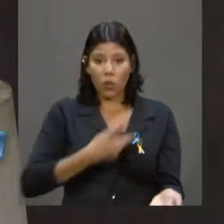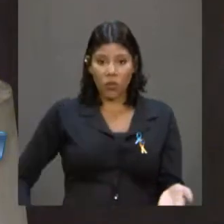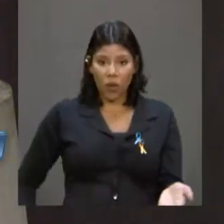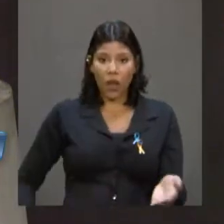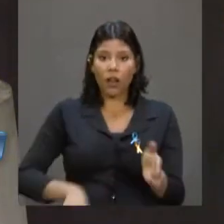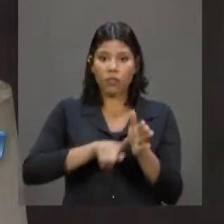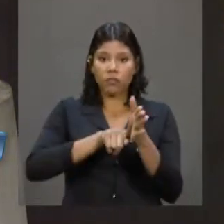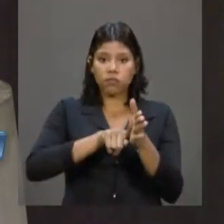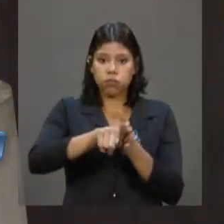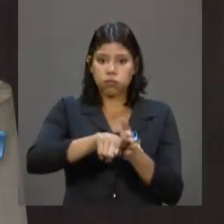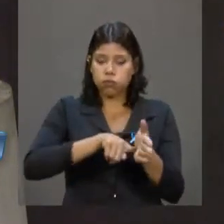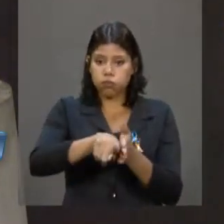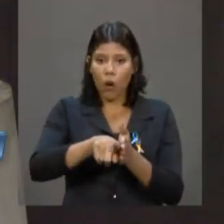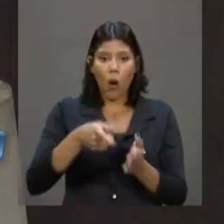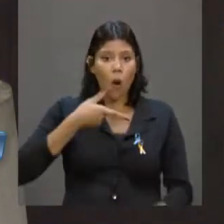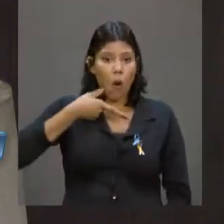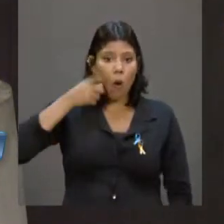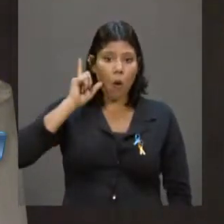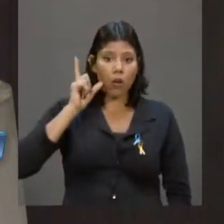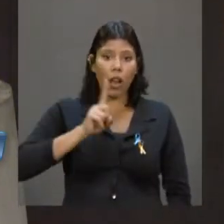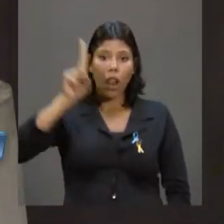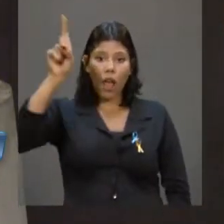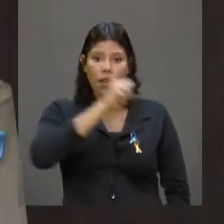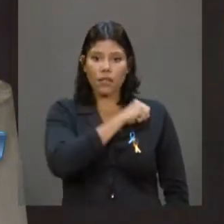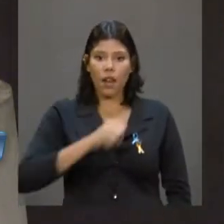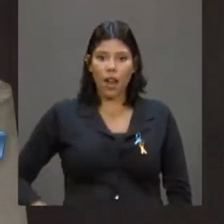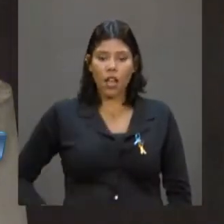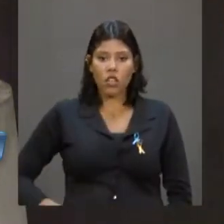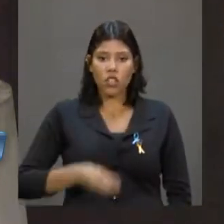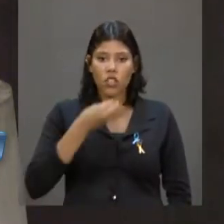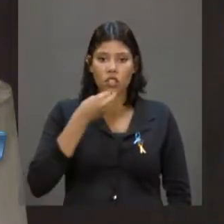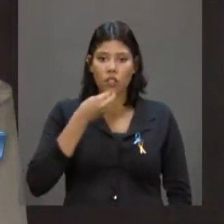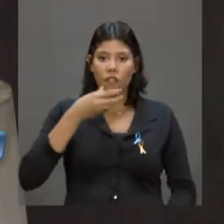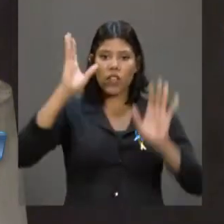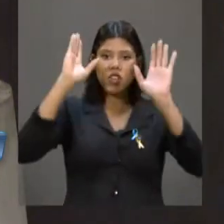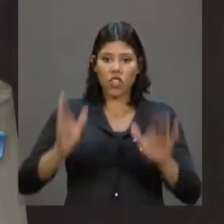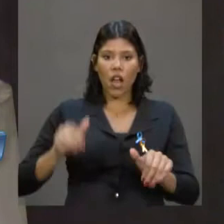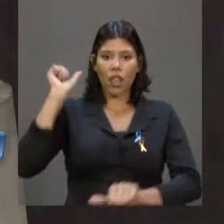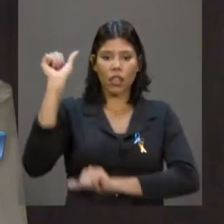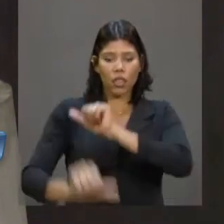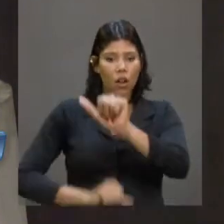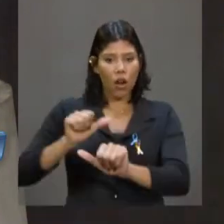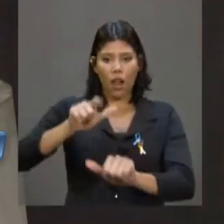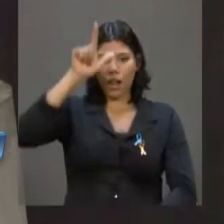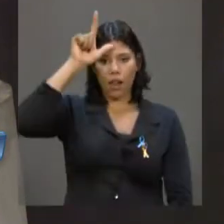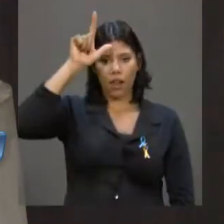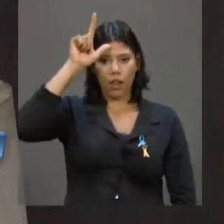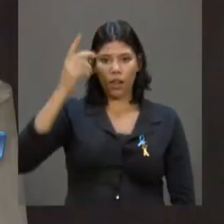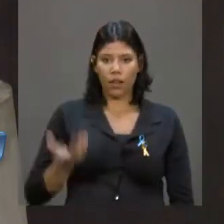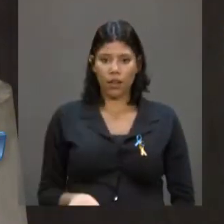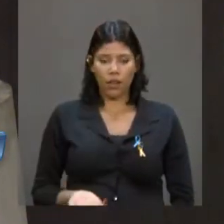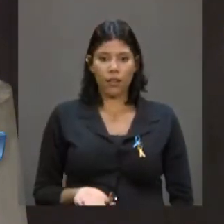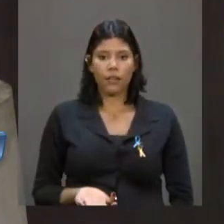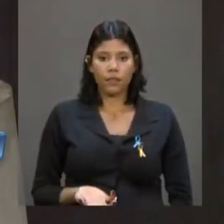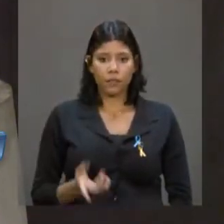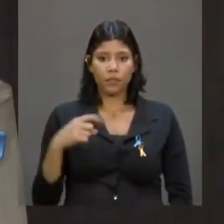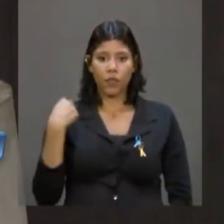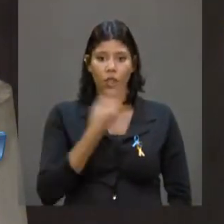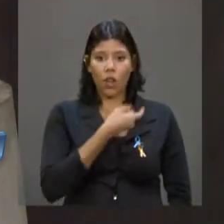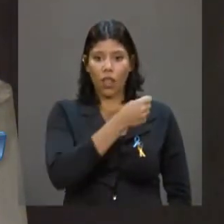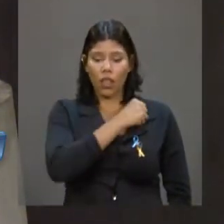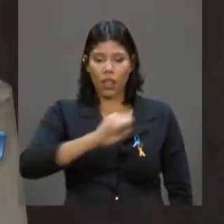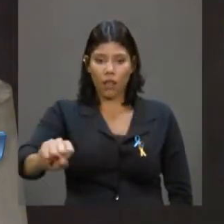alvo de uma operação no Senado. Deveria ter já trocado o seu líder do governo. Portanto, nós defendemos